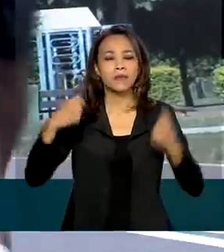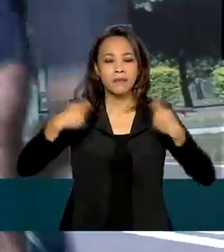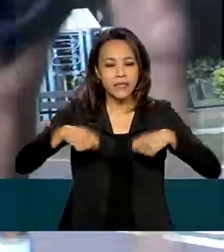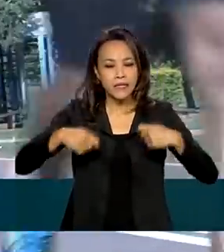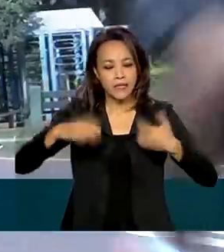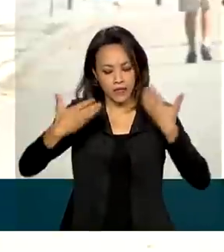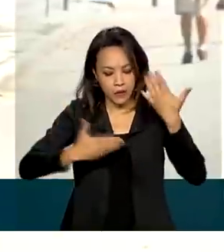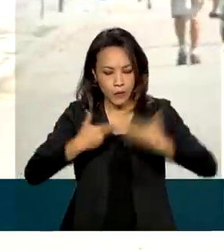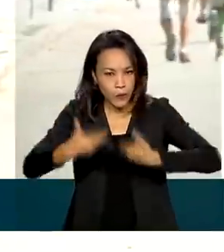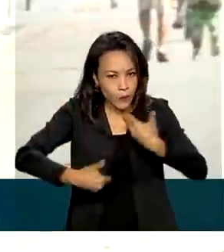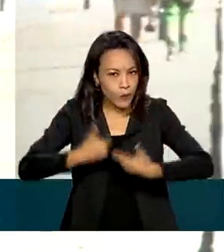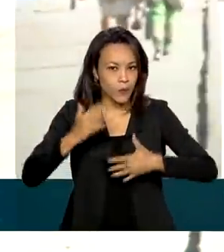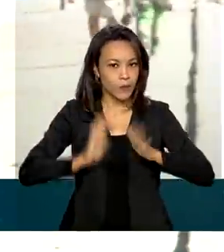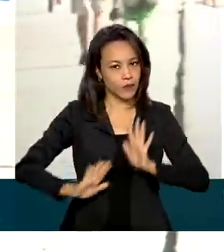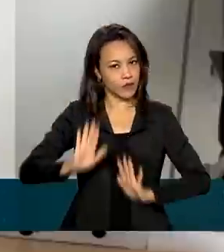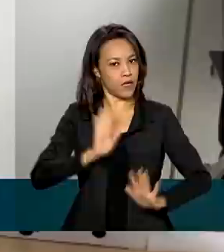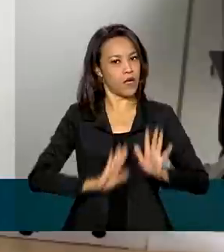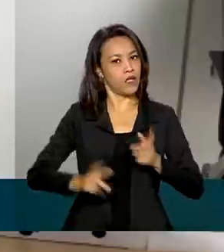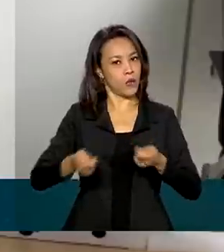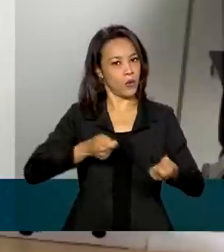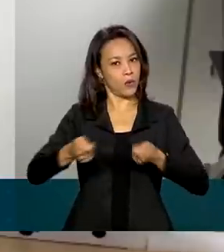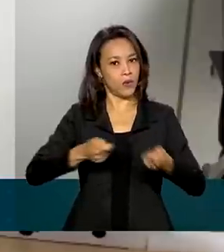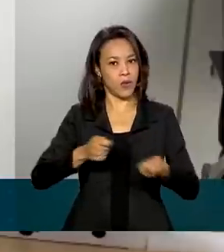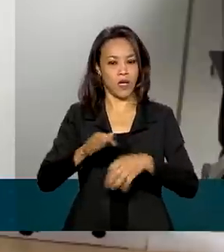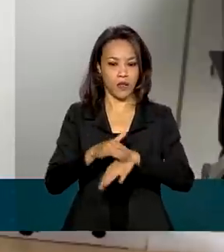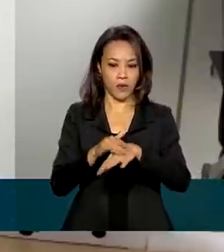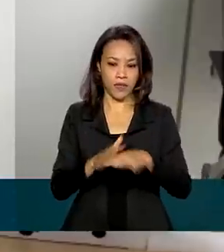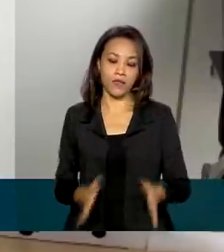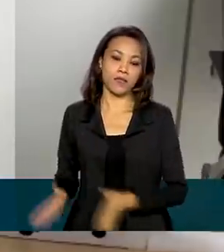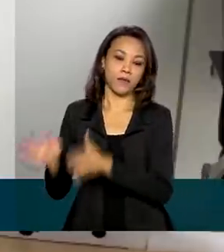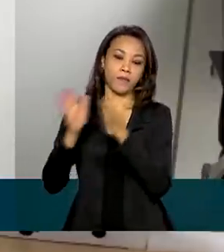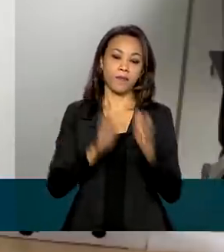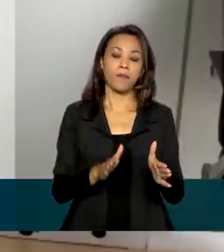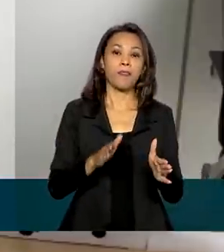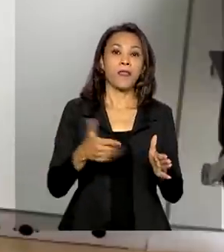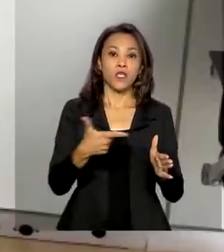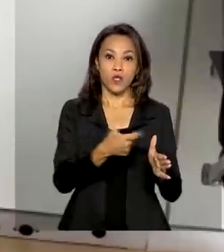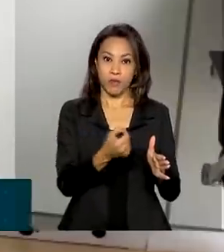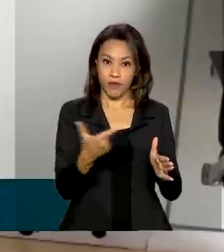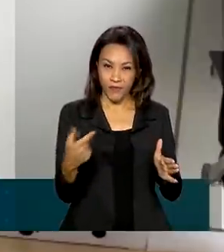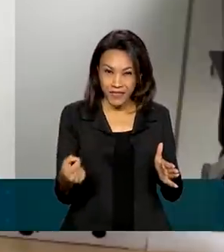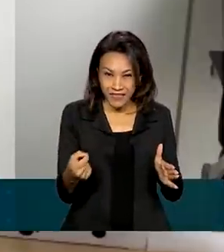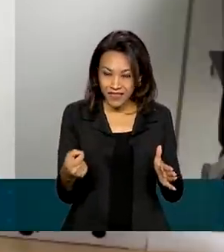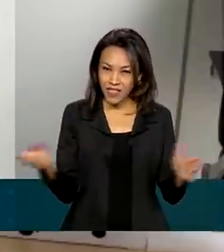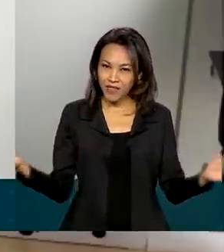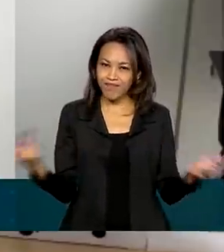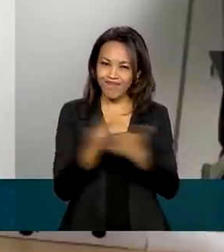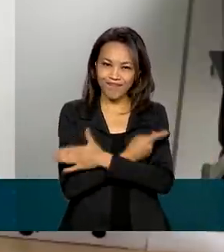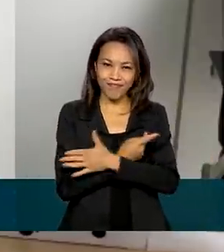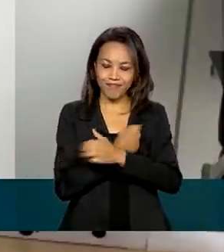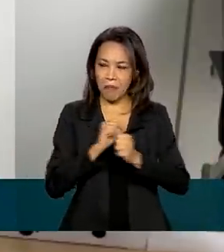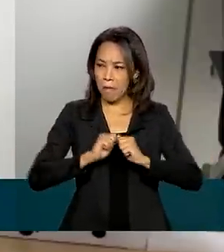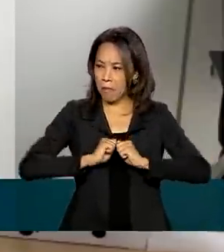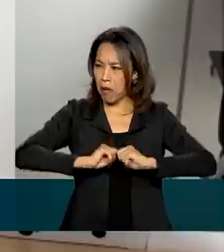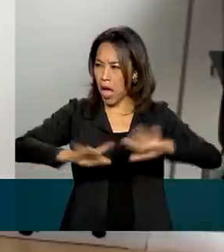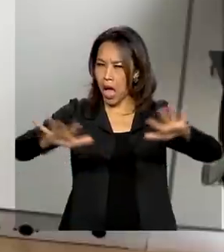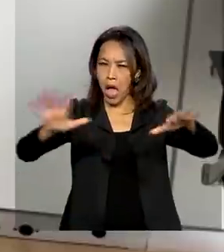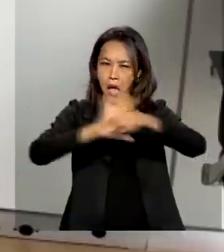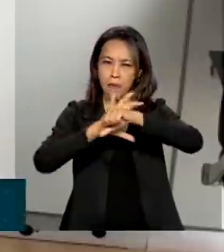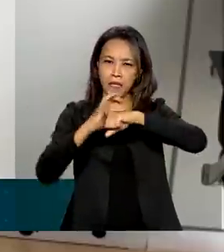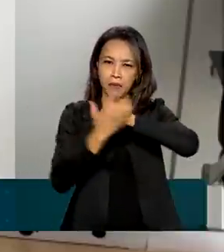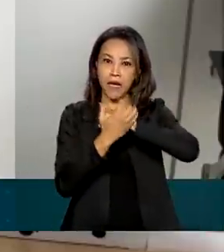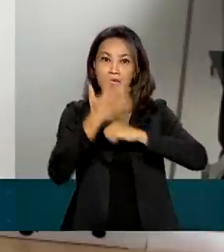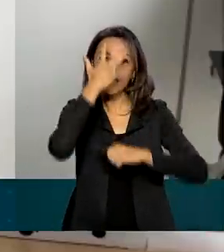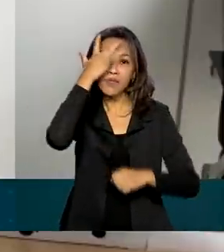dos cuidados e controle da doença. O ano de 2020, marcado pela pandemia, demonstra que muitas pessoas